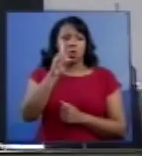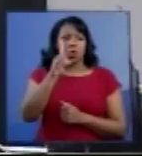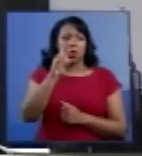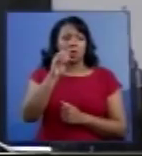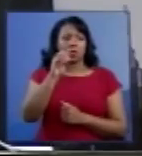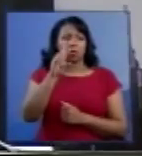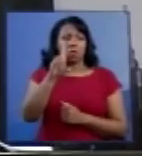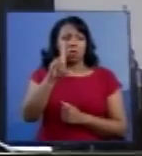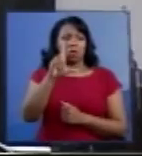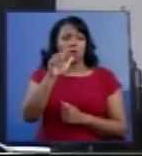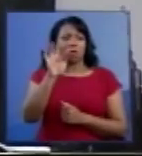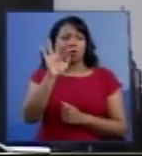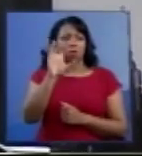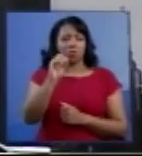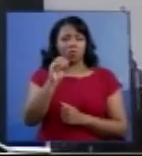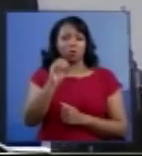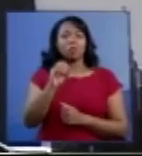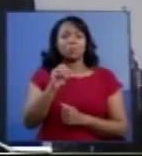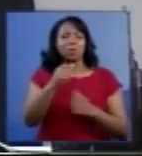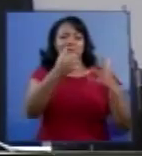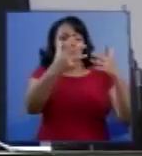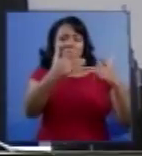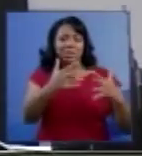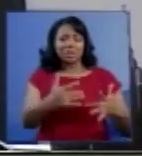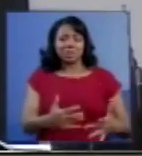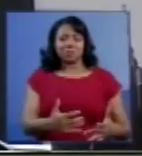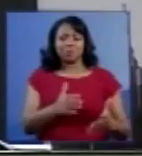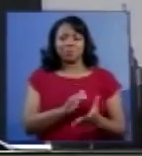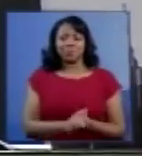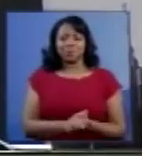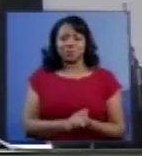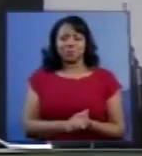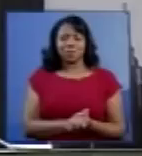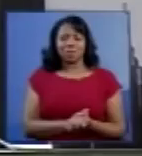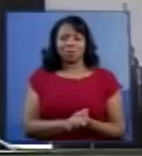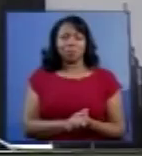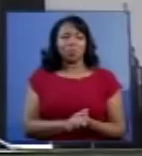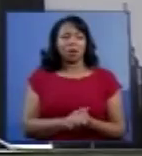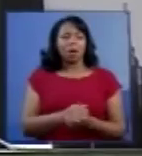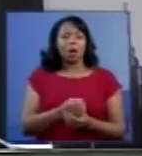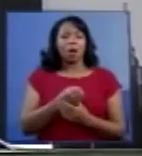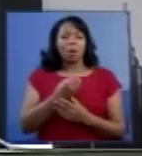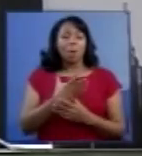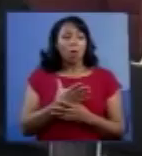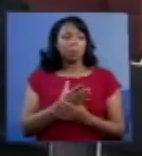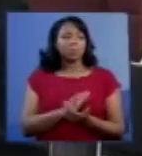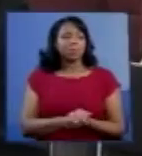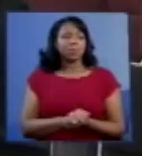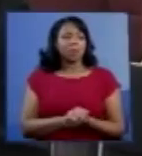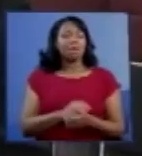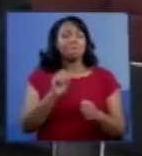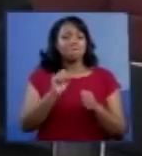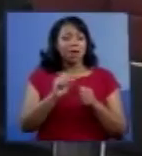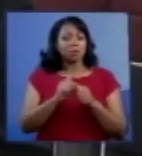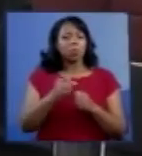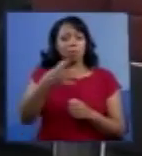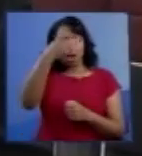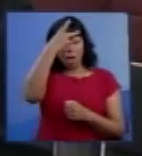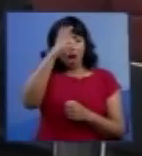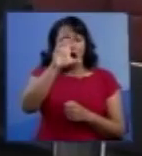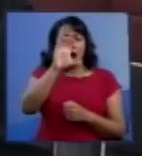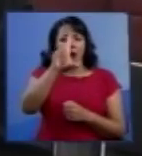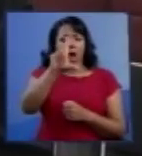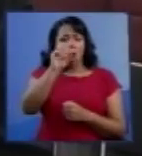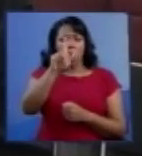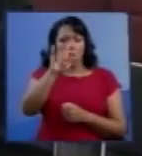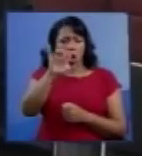Bora. Bom, o Merckx, ele faz a sua ilação através de uma lógica filogenética.